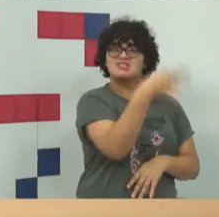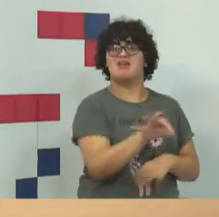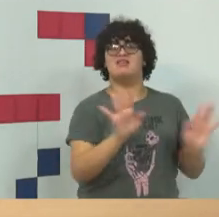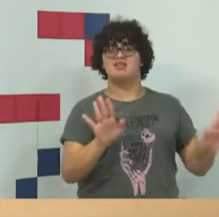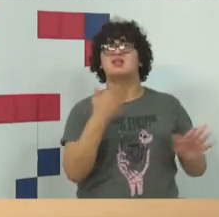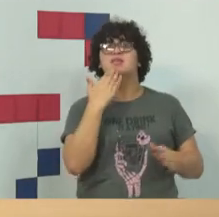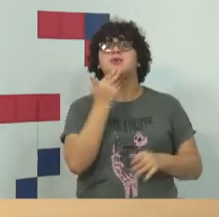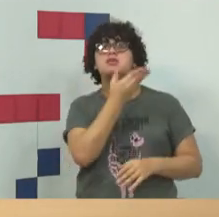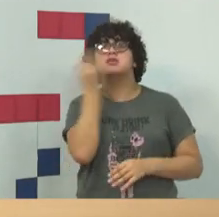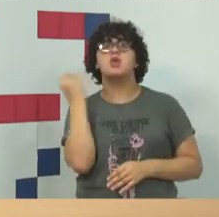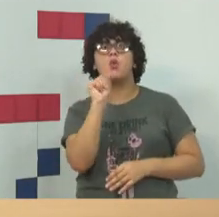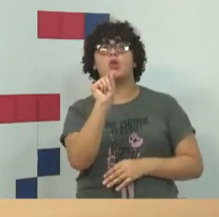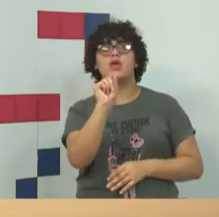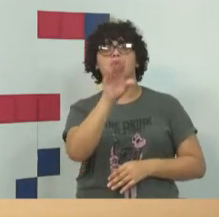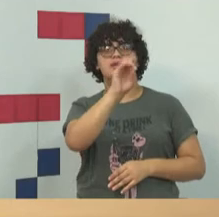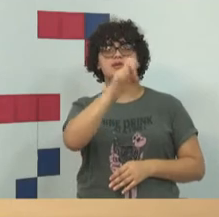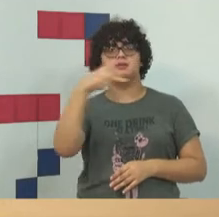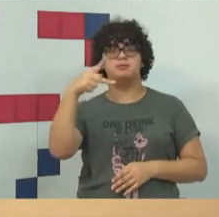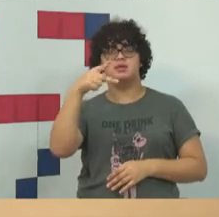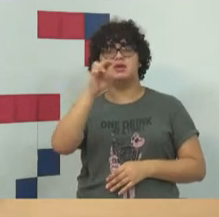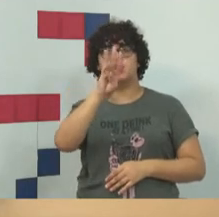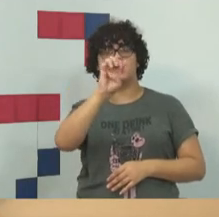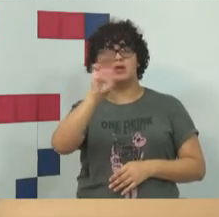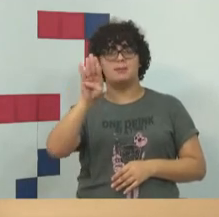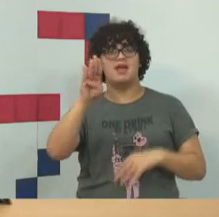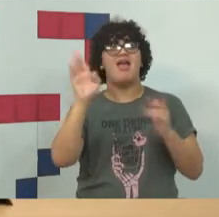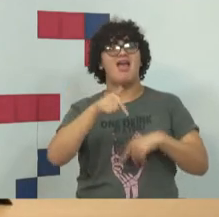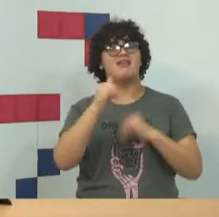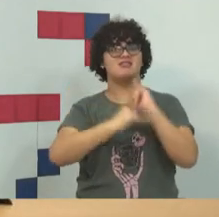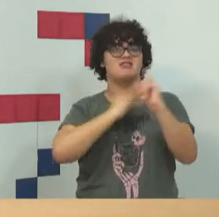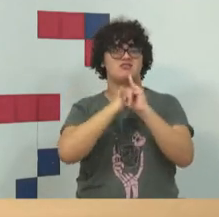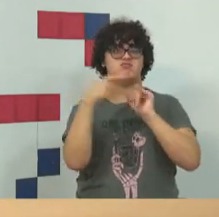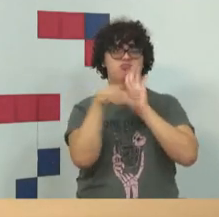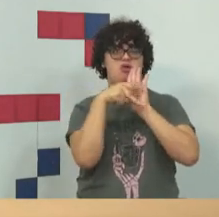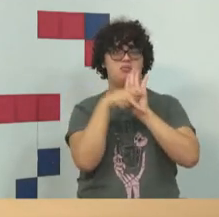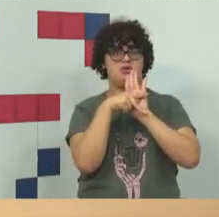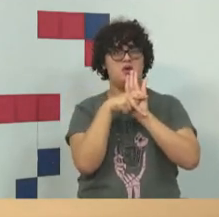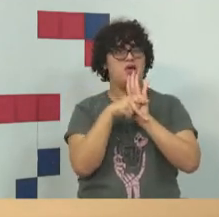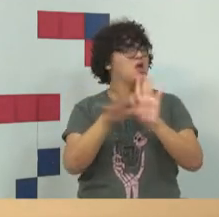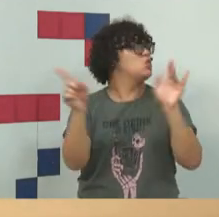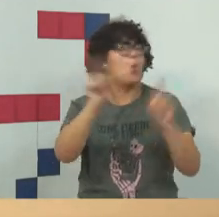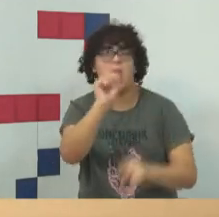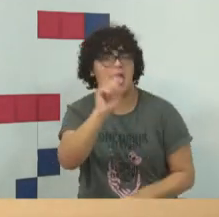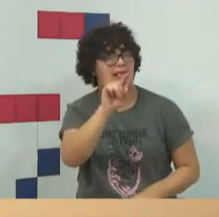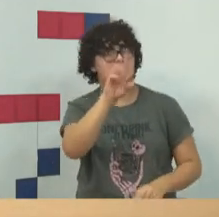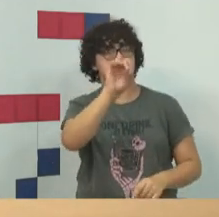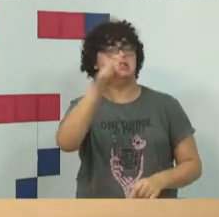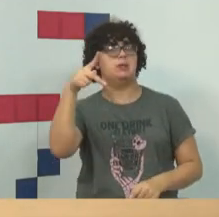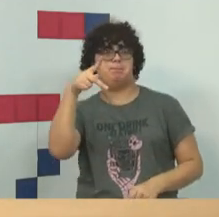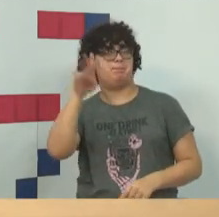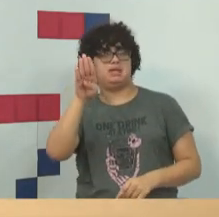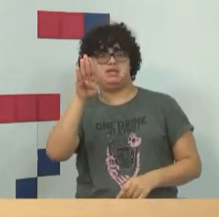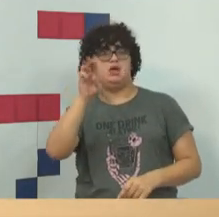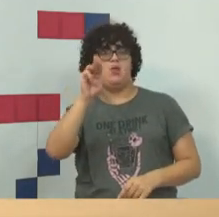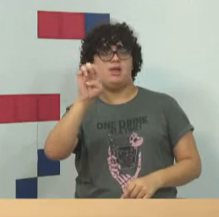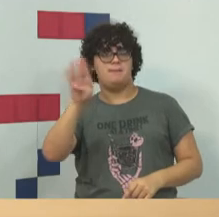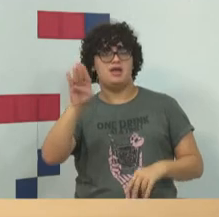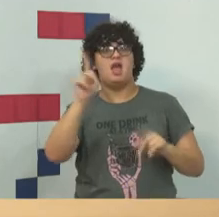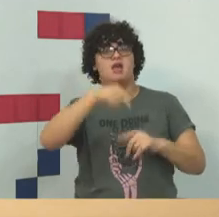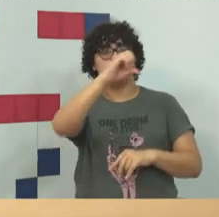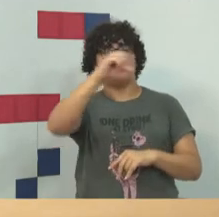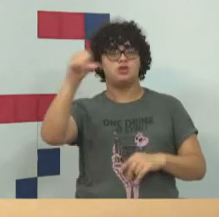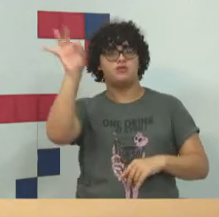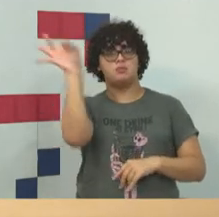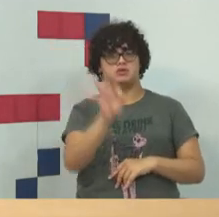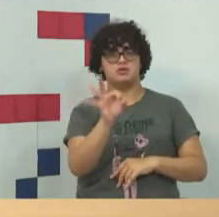falando um pouquinho da Deep Web, que Deep Web é a internet. O problema não é Deep Web. Deep Web é 99% da